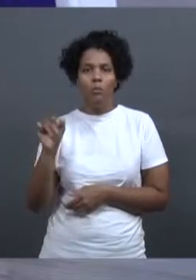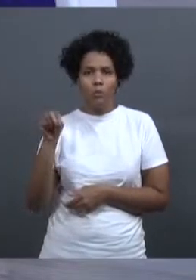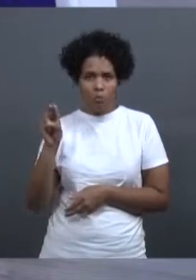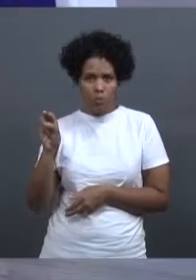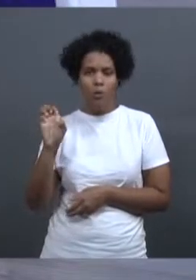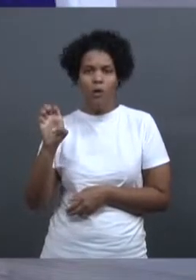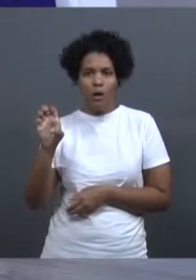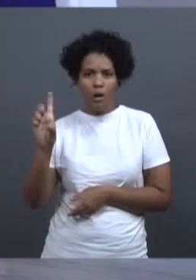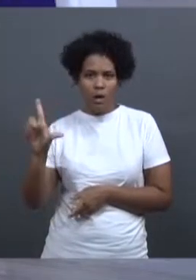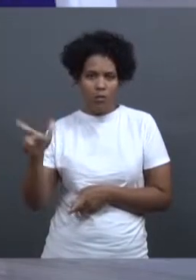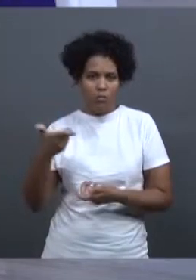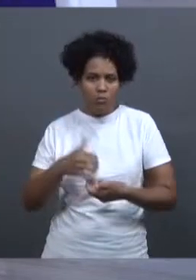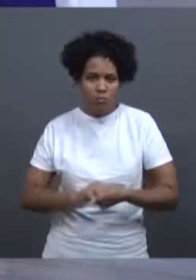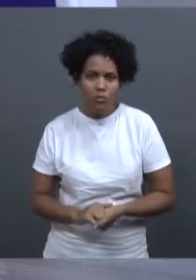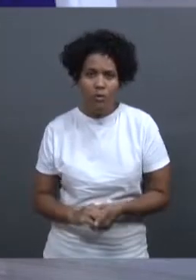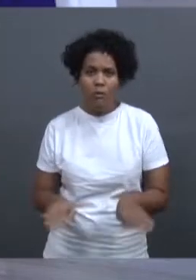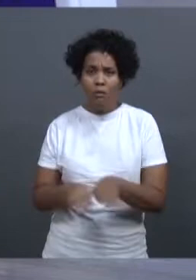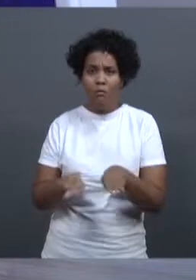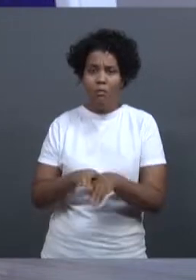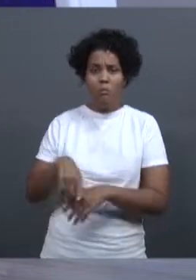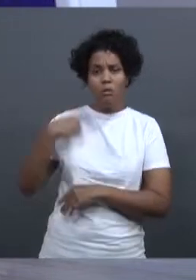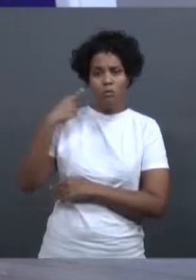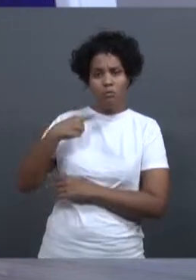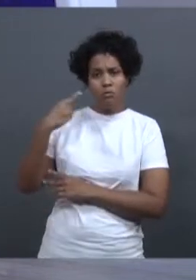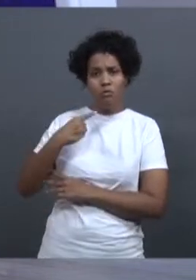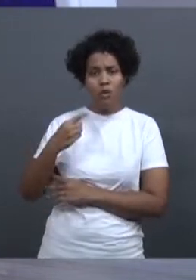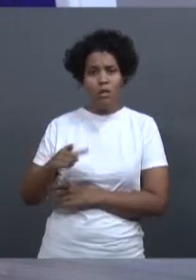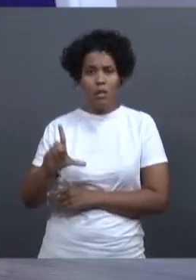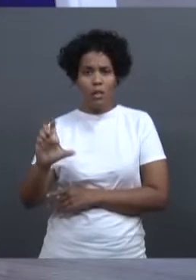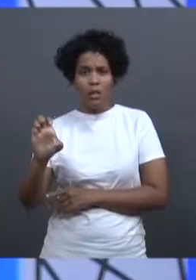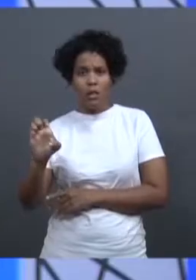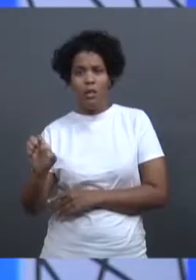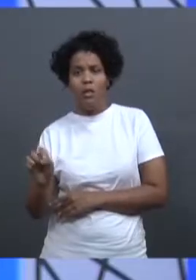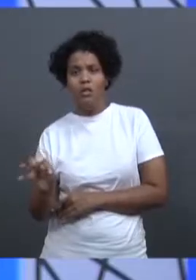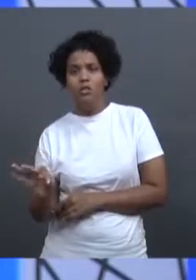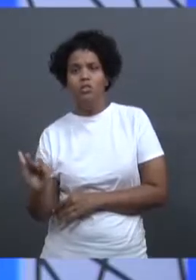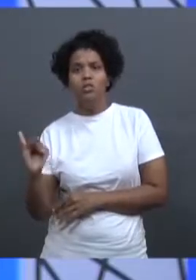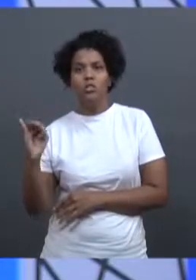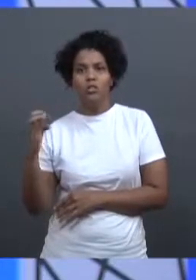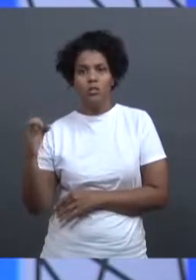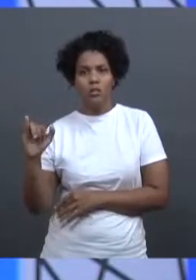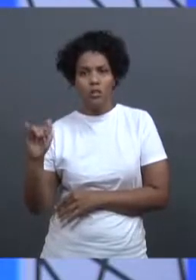Maestri, que é advogada e consultora ambiental. Boa noite, Letícia.